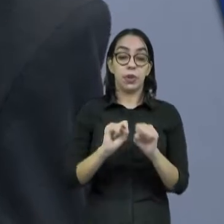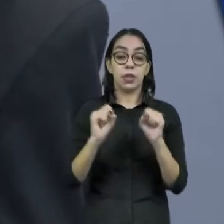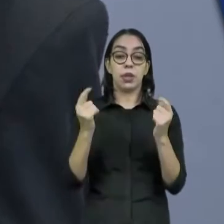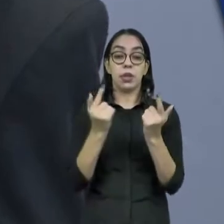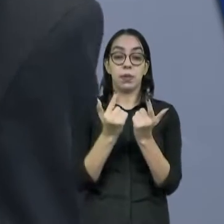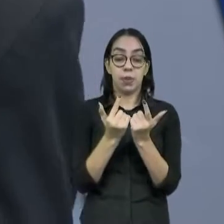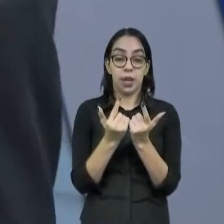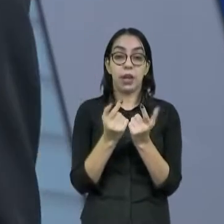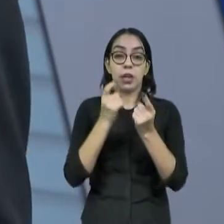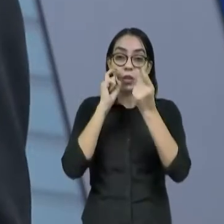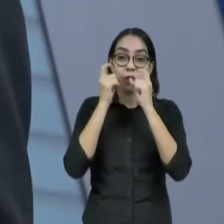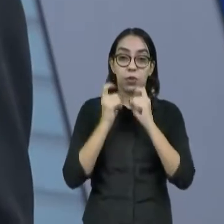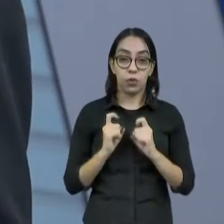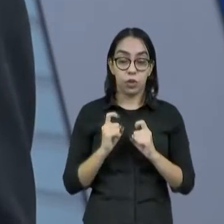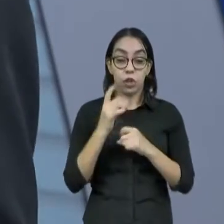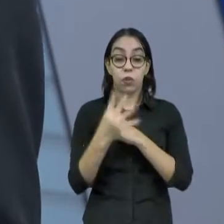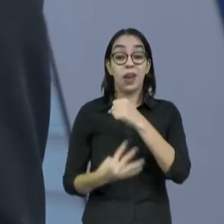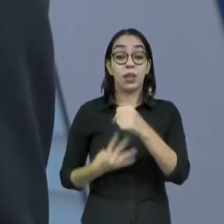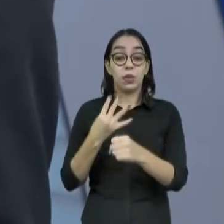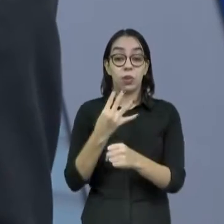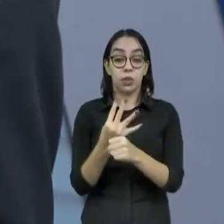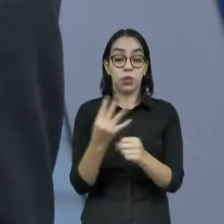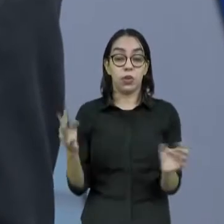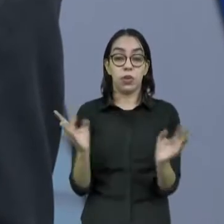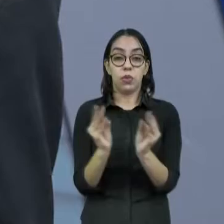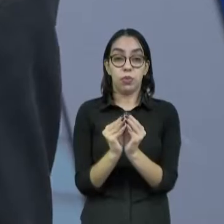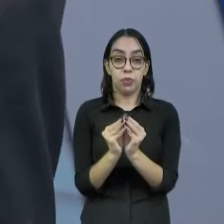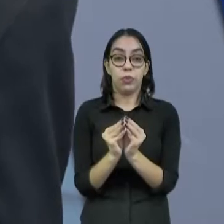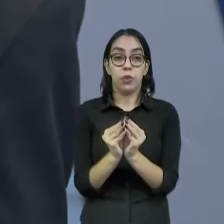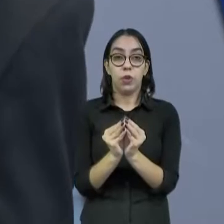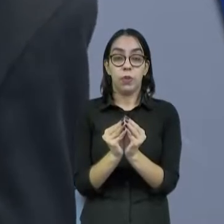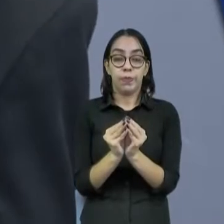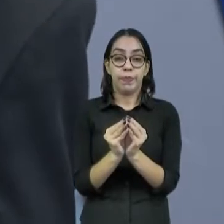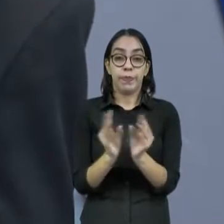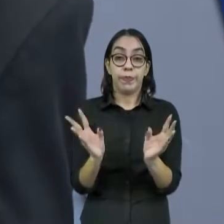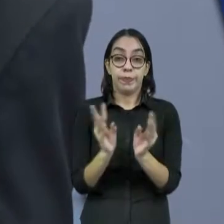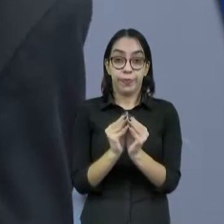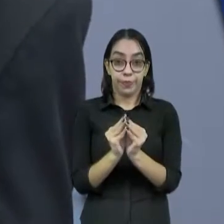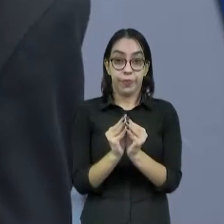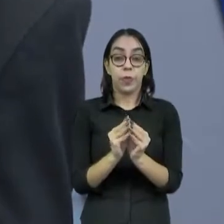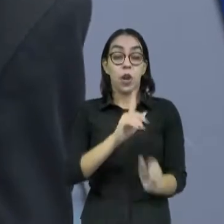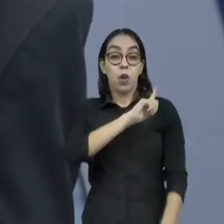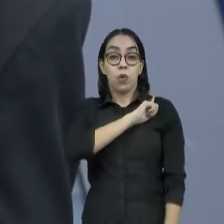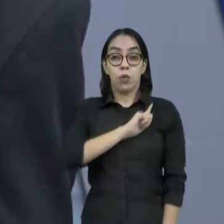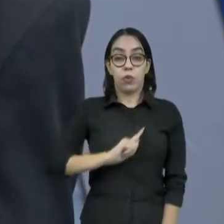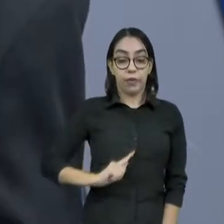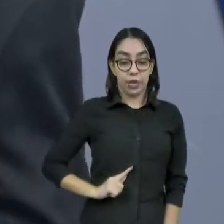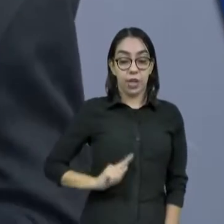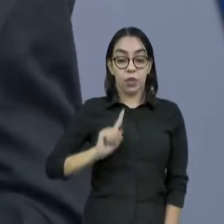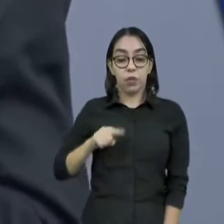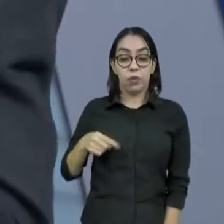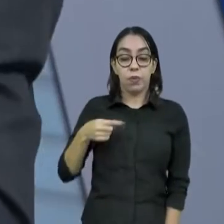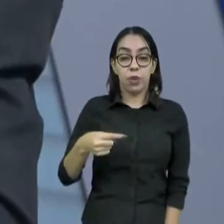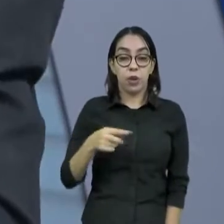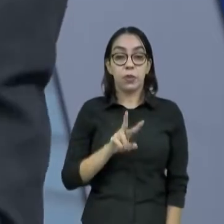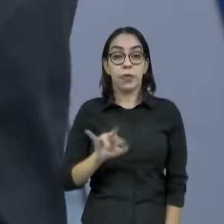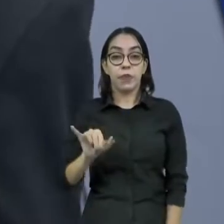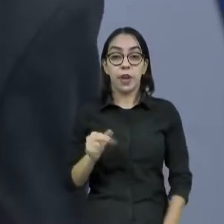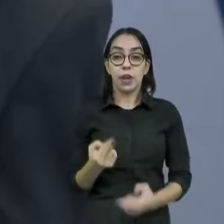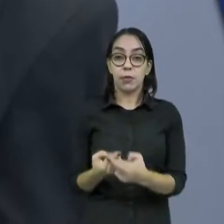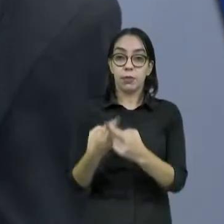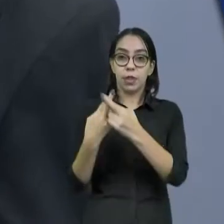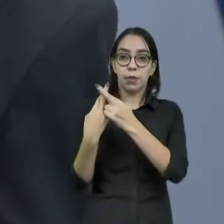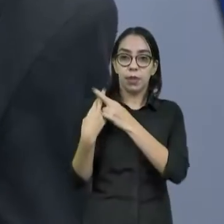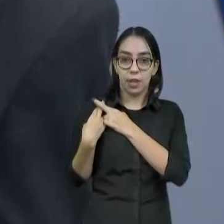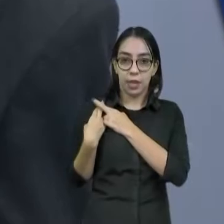do governo para os próximos quatro anos. Quer dizer, o próximo governador terá essa tarefa de liderar